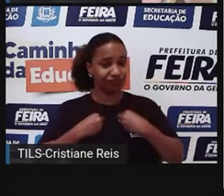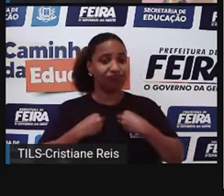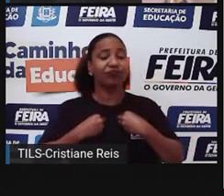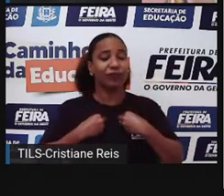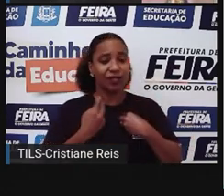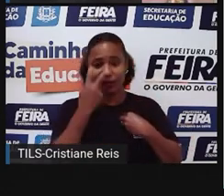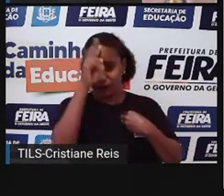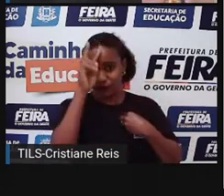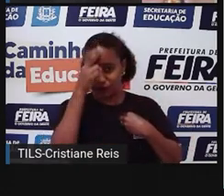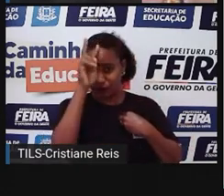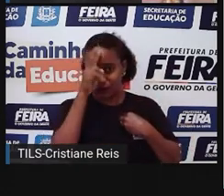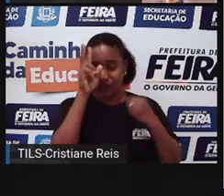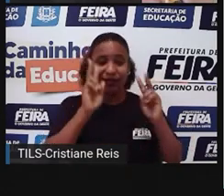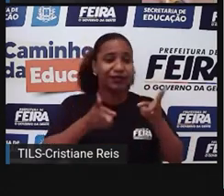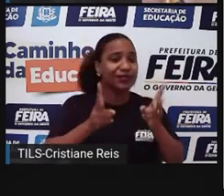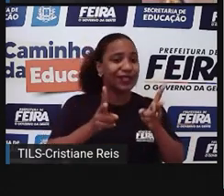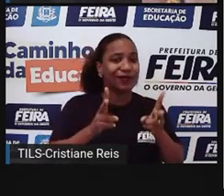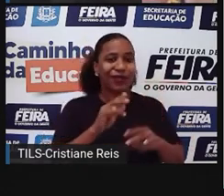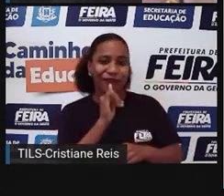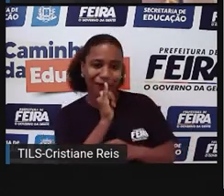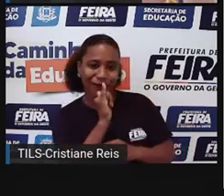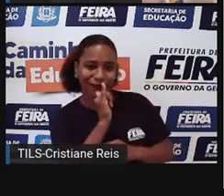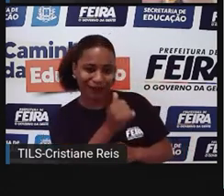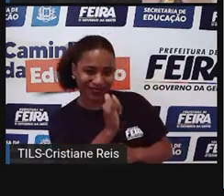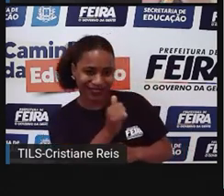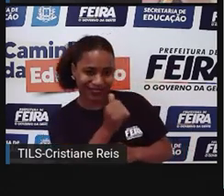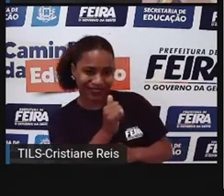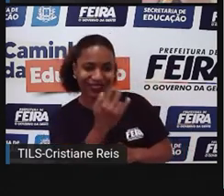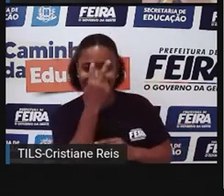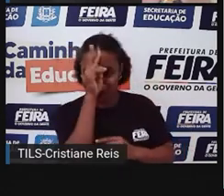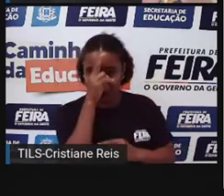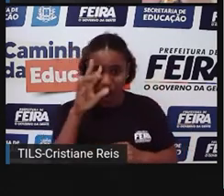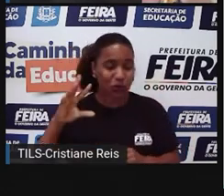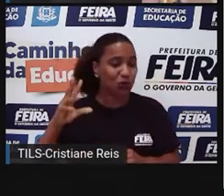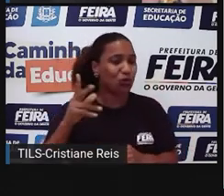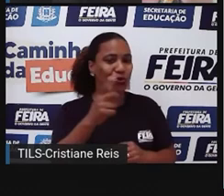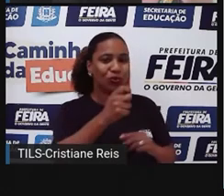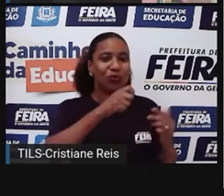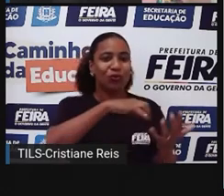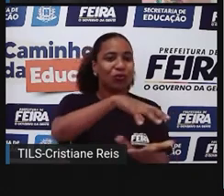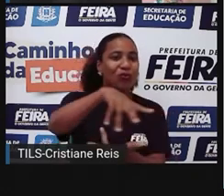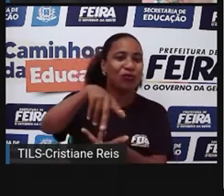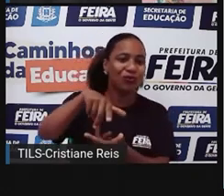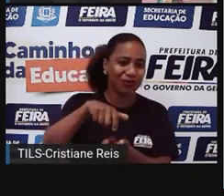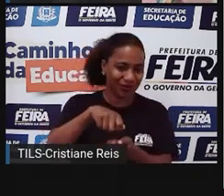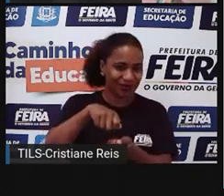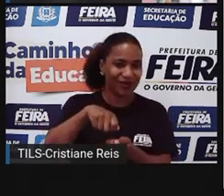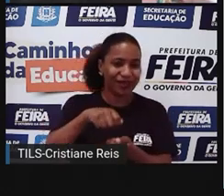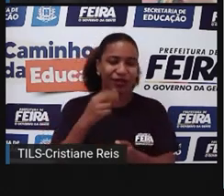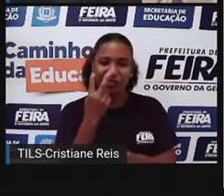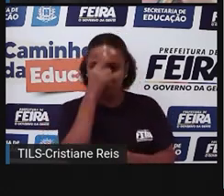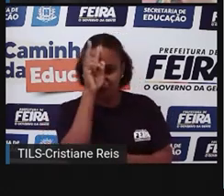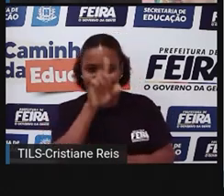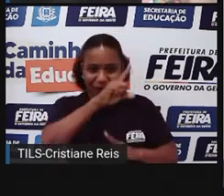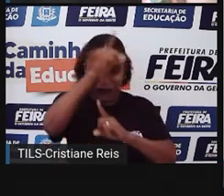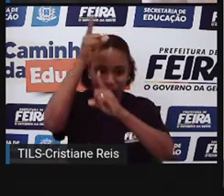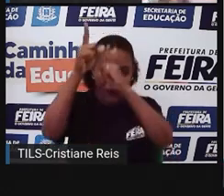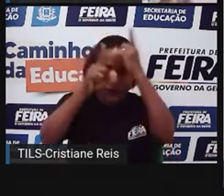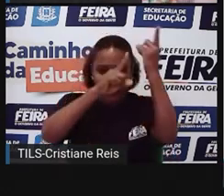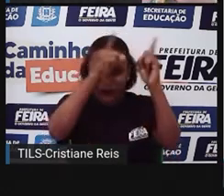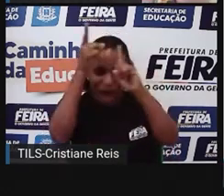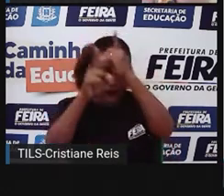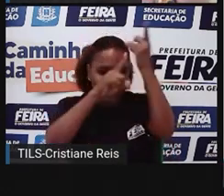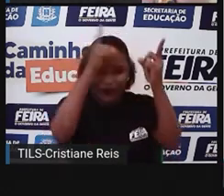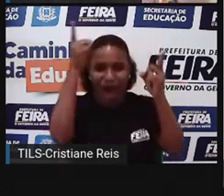precisa pedir permissão a Anance, porque ele é o dono de todas as histórias que existem no universo. Ele que conta, que reconta, e que